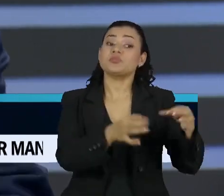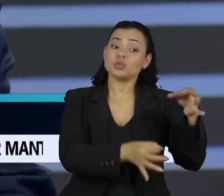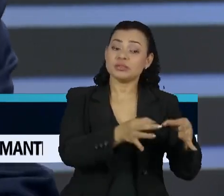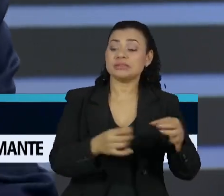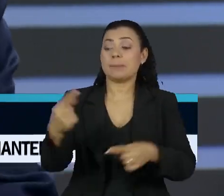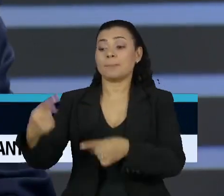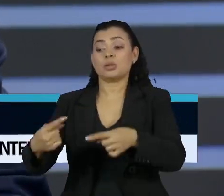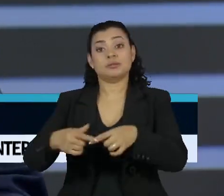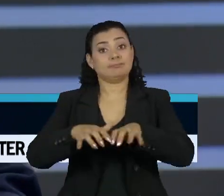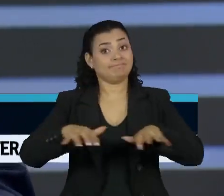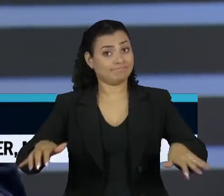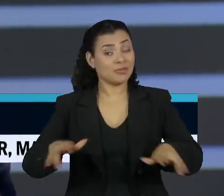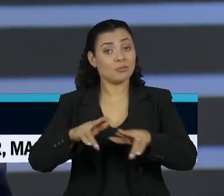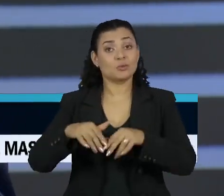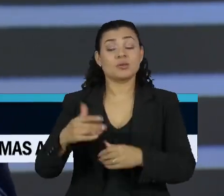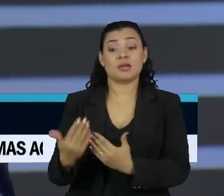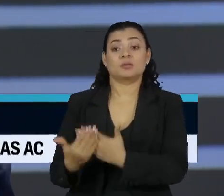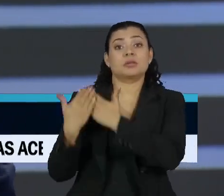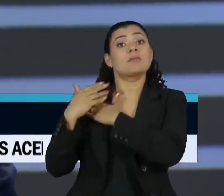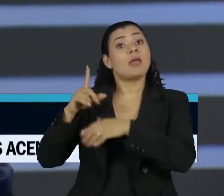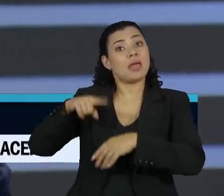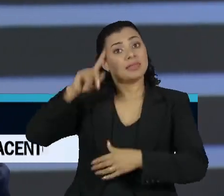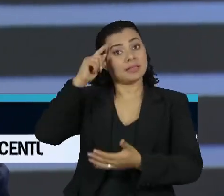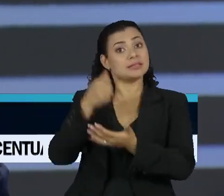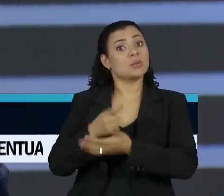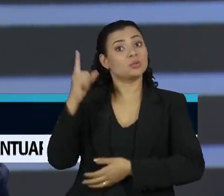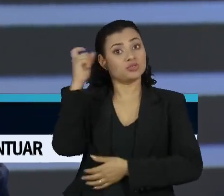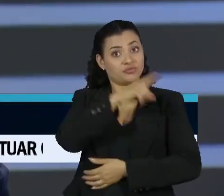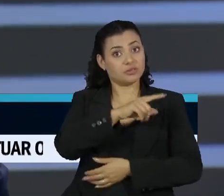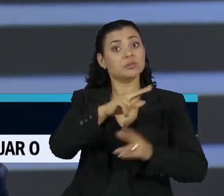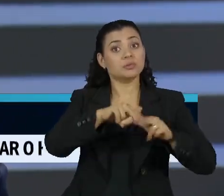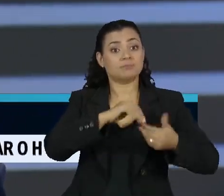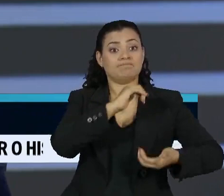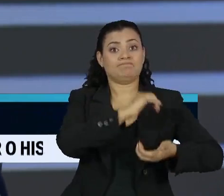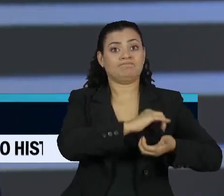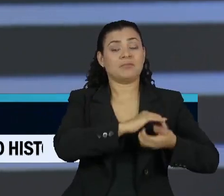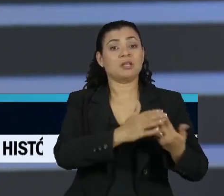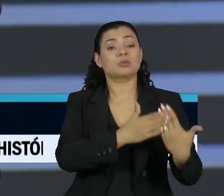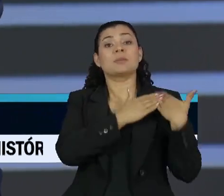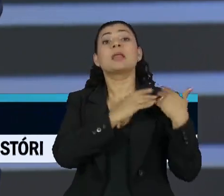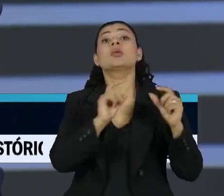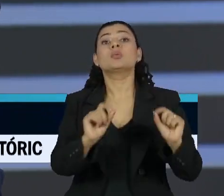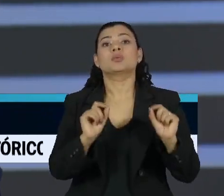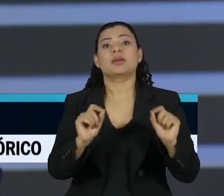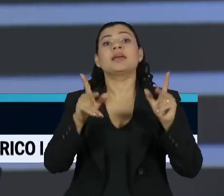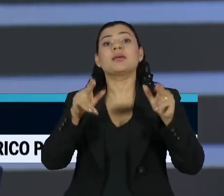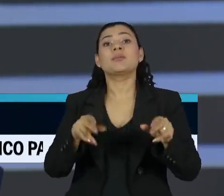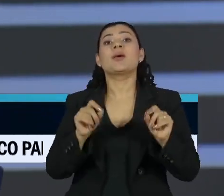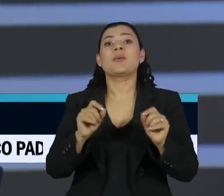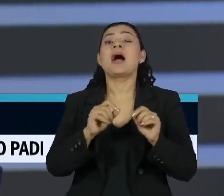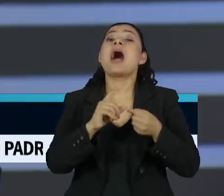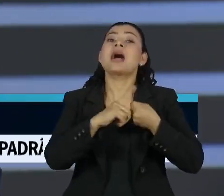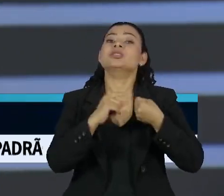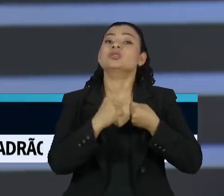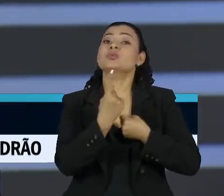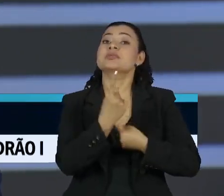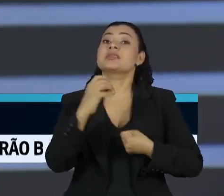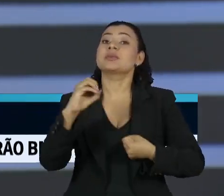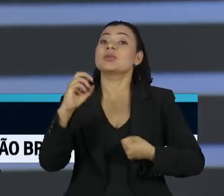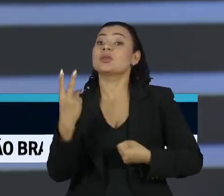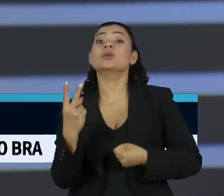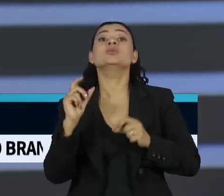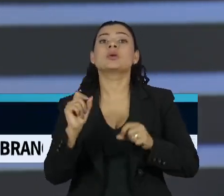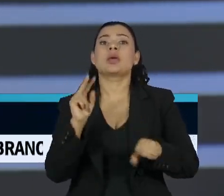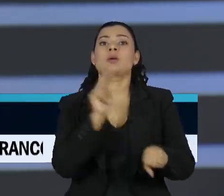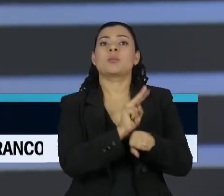o grande dever, essa é uma tarefa muito difícil de um ministro do Supremo Tribunal Federal, é fazer o que reza a cabeça do artigo 102, ser o